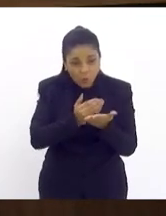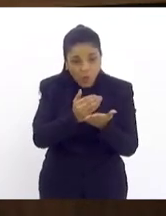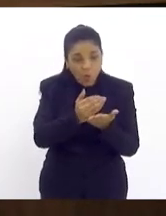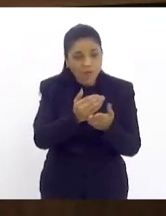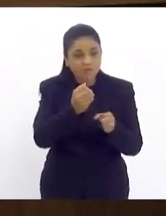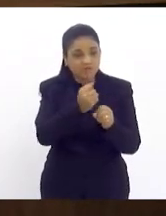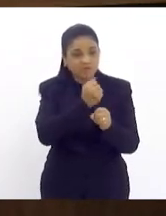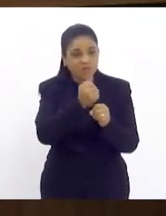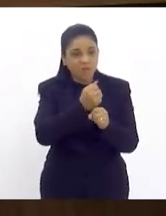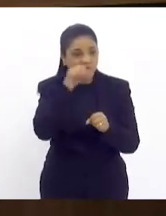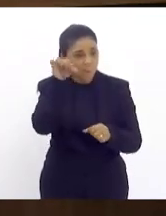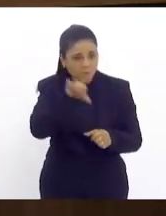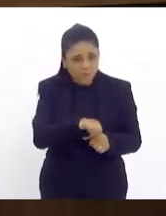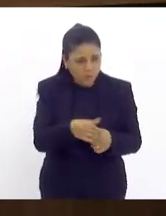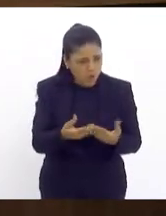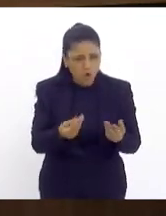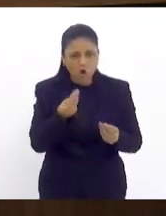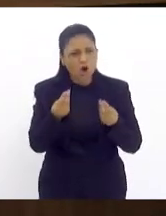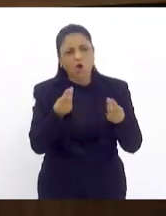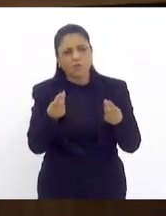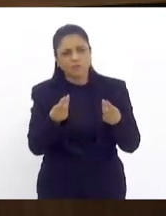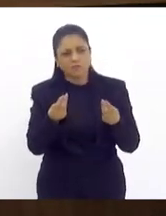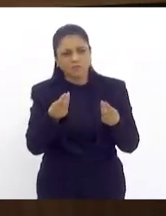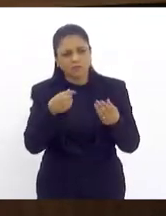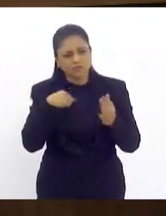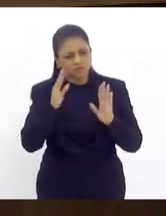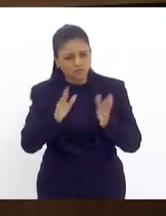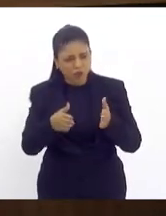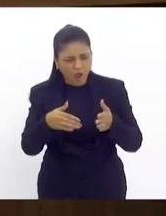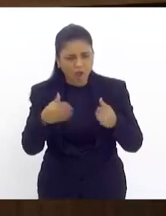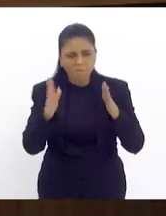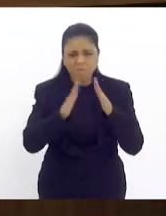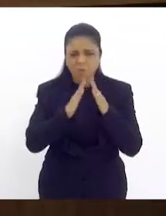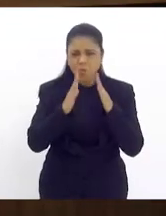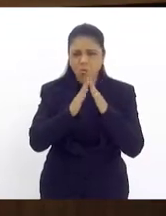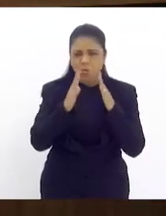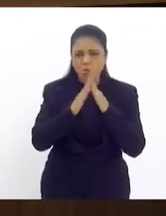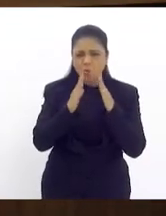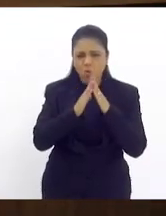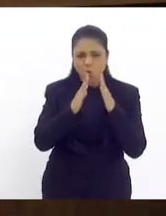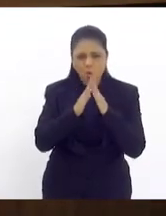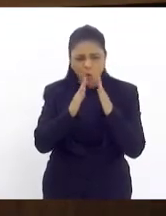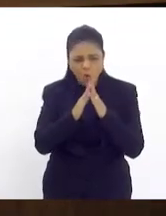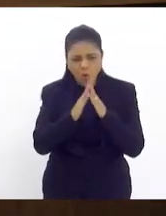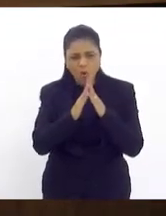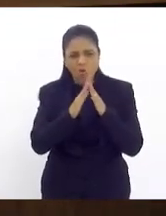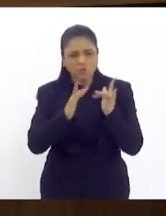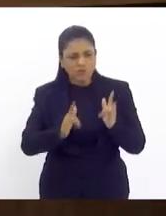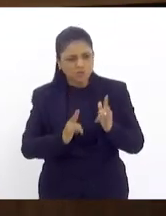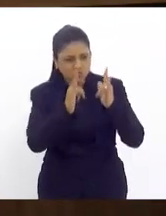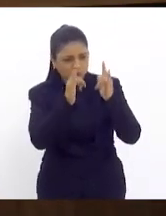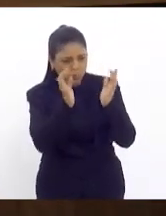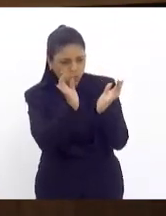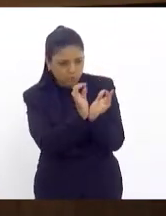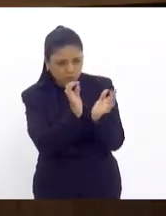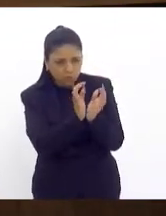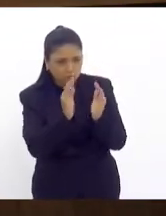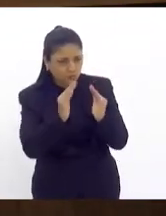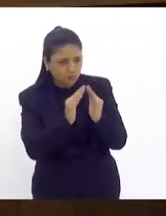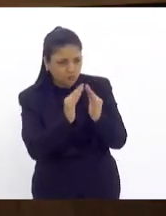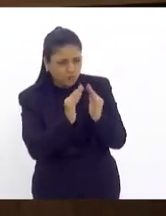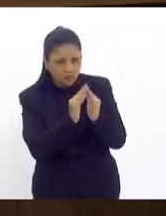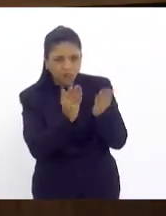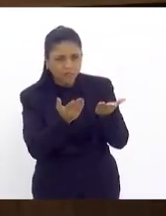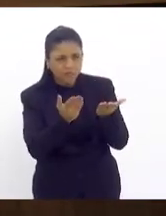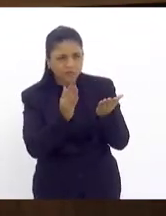a deputada fala faz menção diz que morou que é oriunda de um desses conjuntos habitacionais mas nesses conjuntos não é incomum